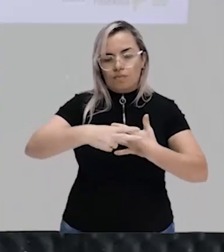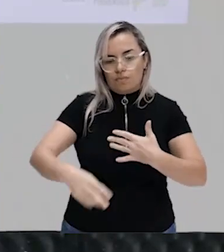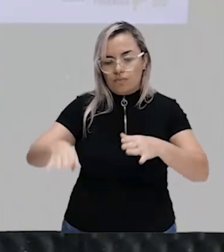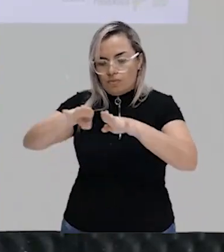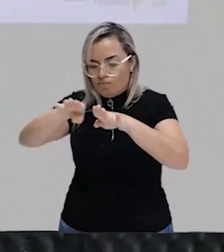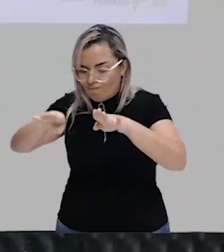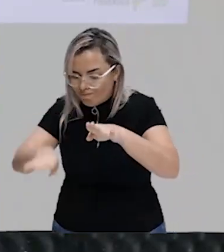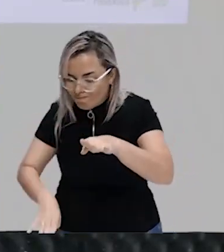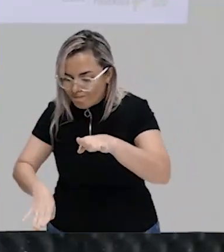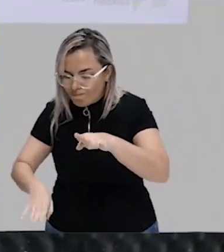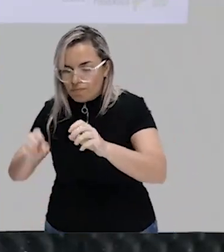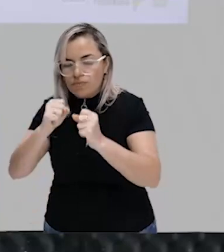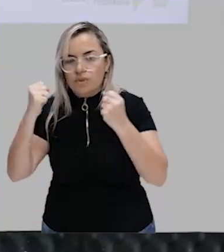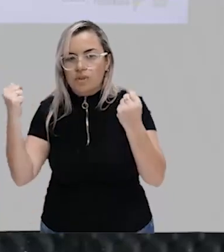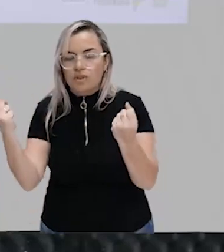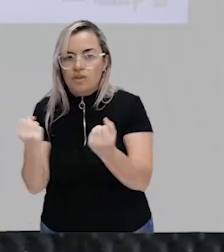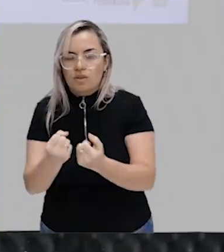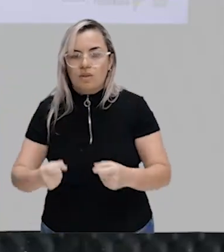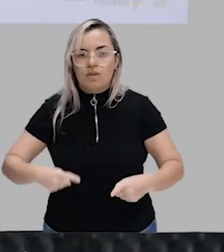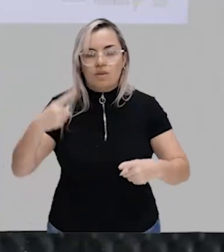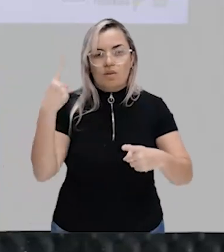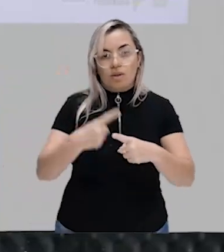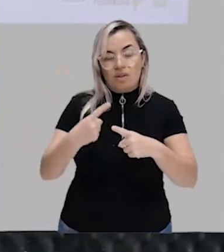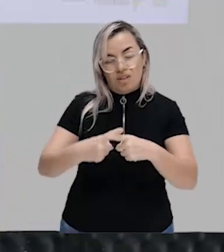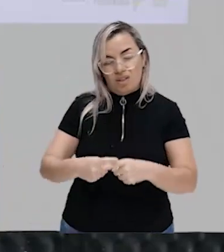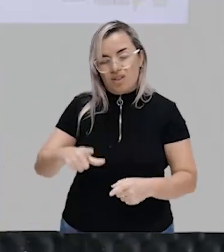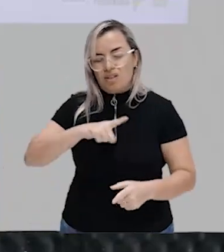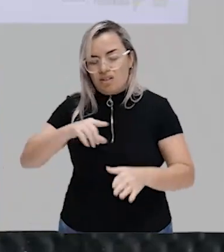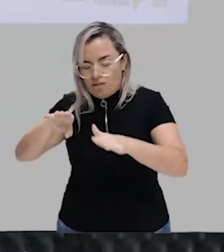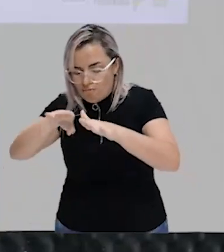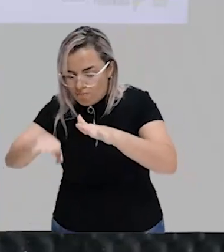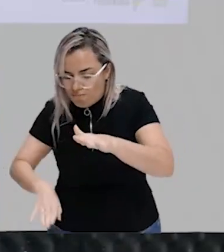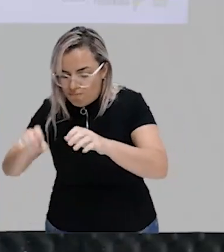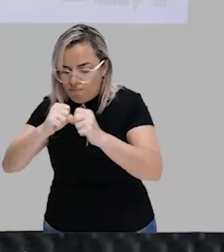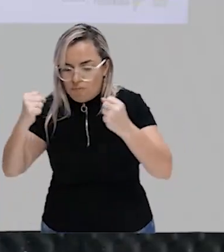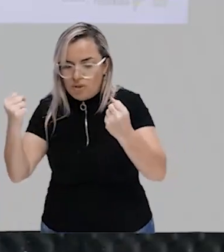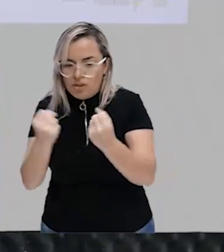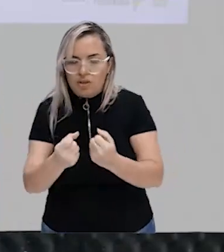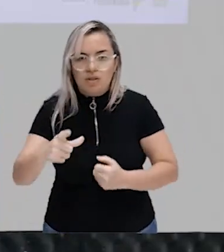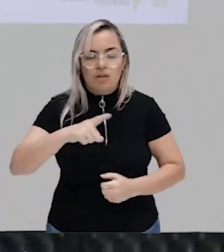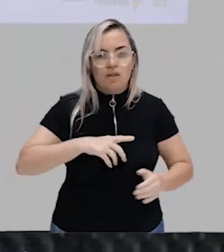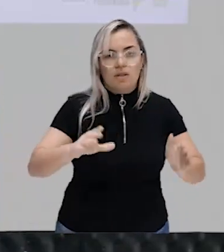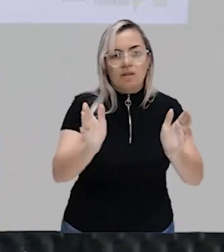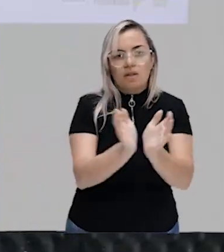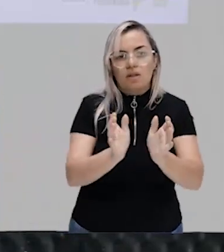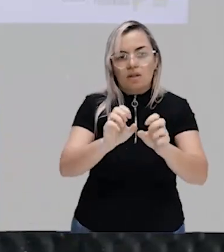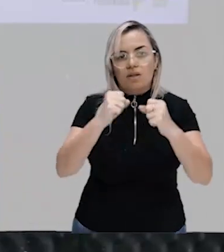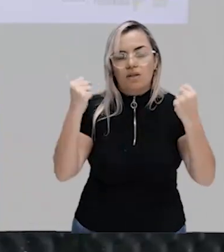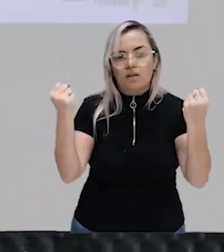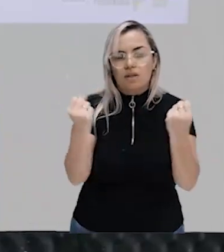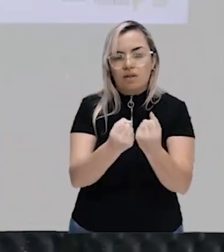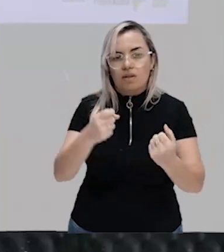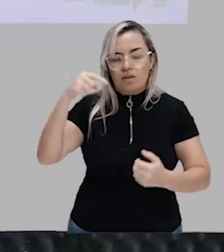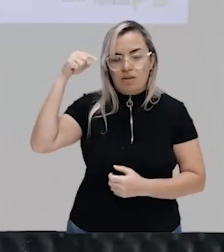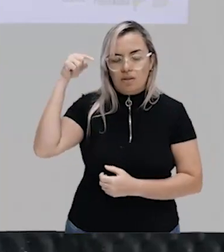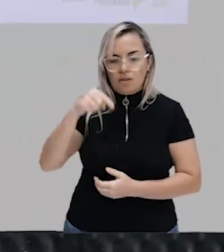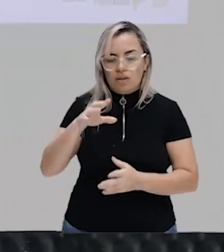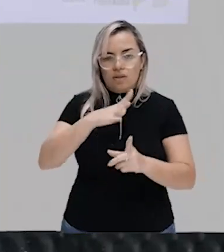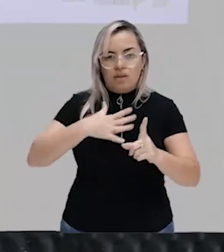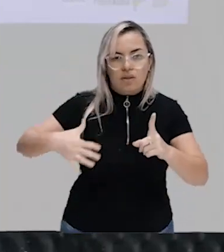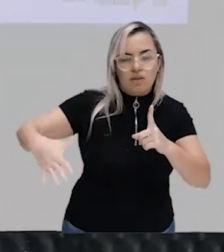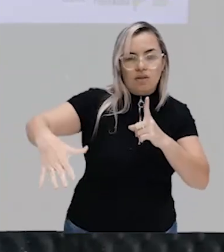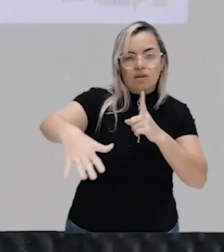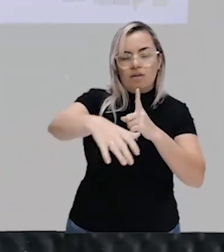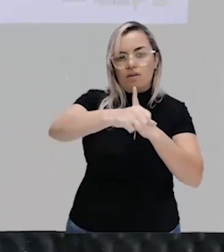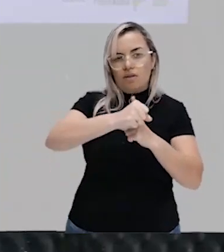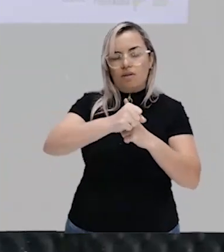desigualdade é porque existe desigualdade que existem classes sociais e as classes sociais na sociologia